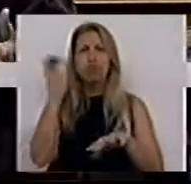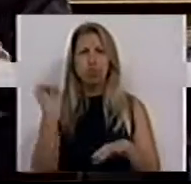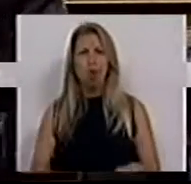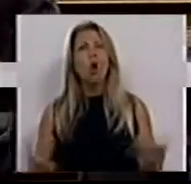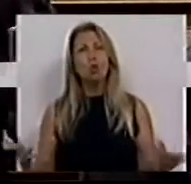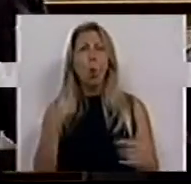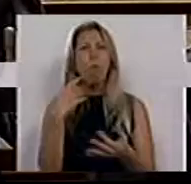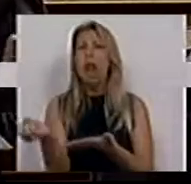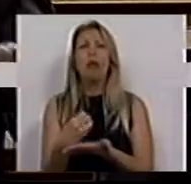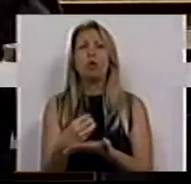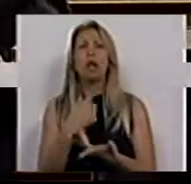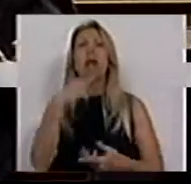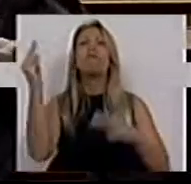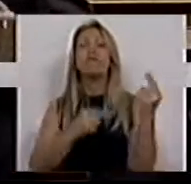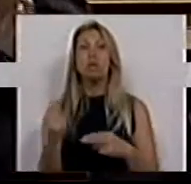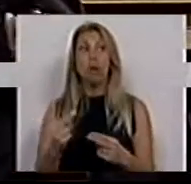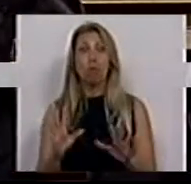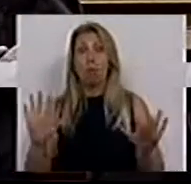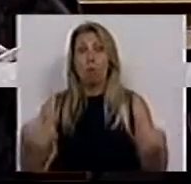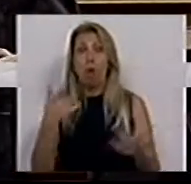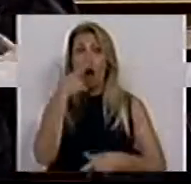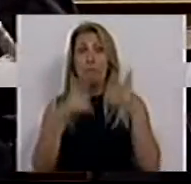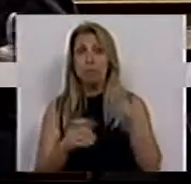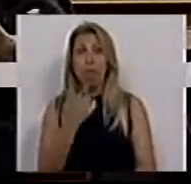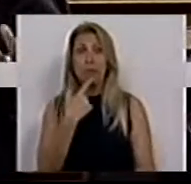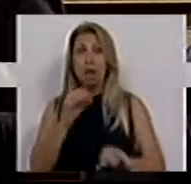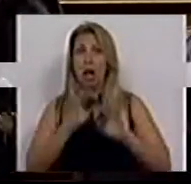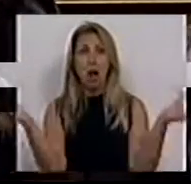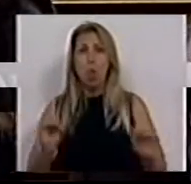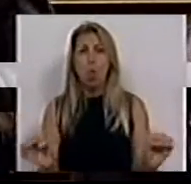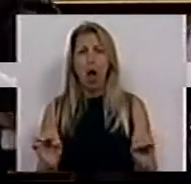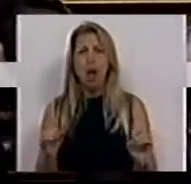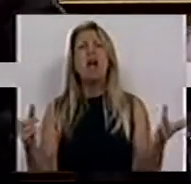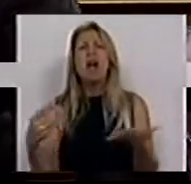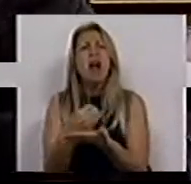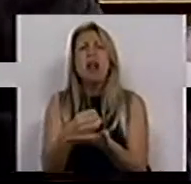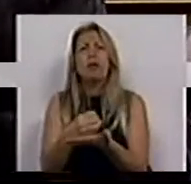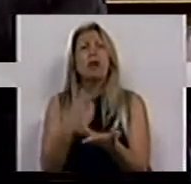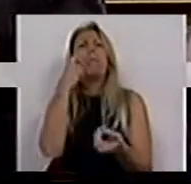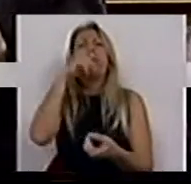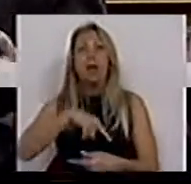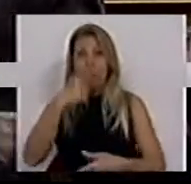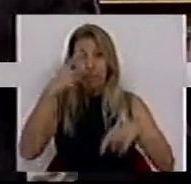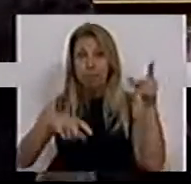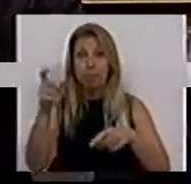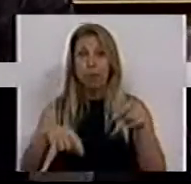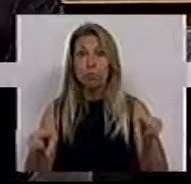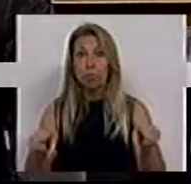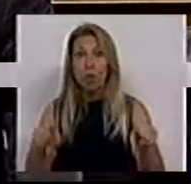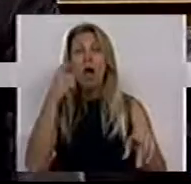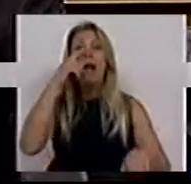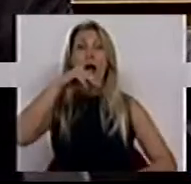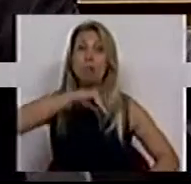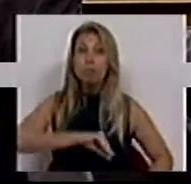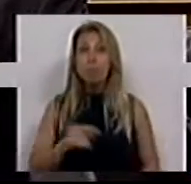que como qualquer pessoa percebe, não existe. É neutral para quem? Para os cidadãos. Quem ganha o